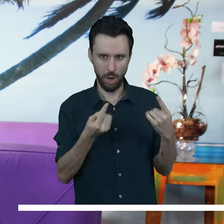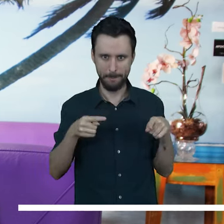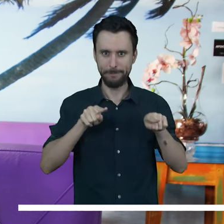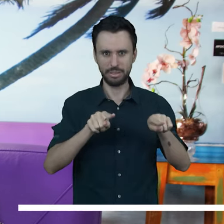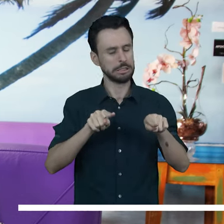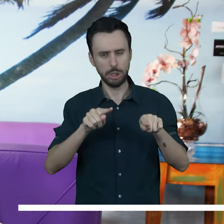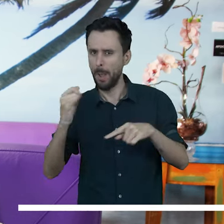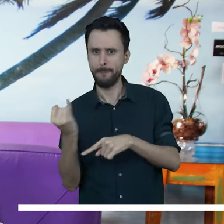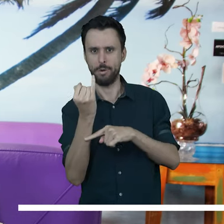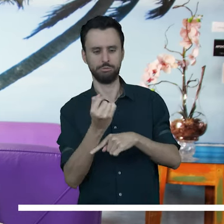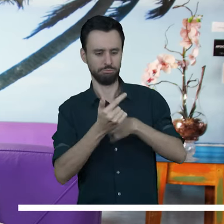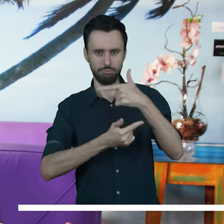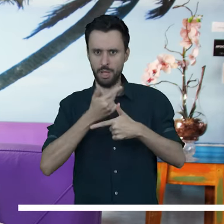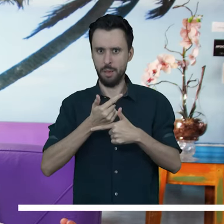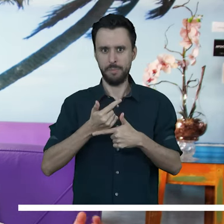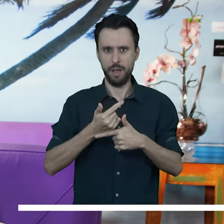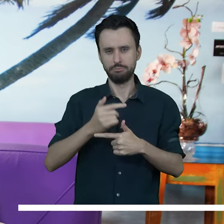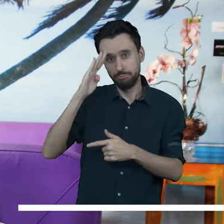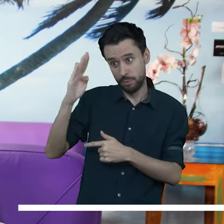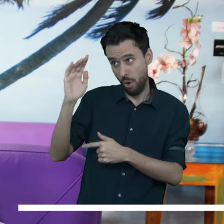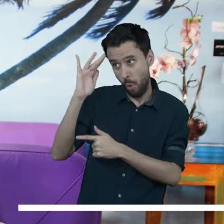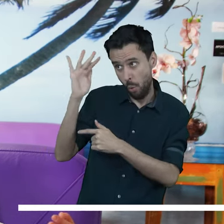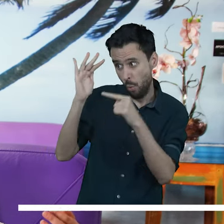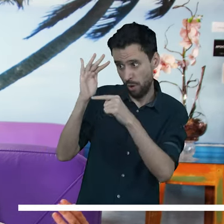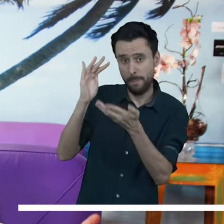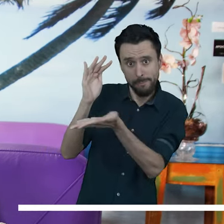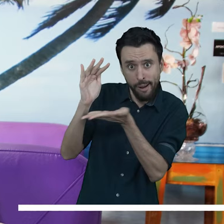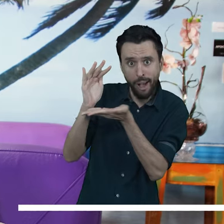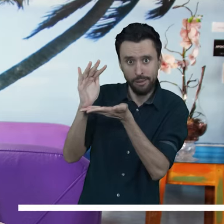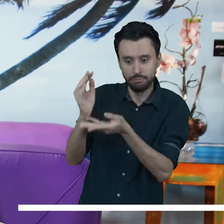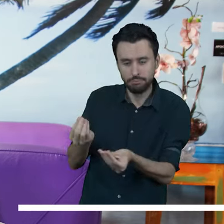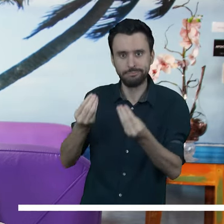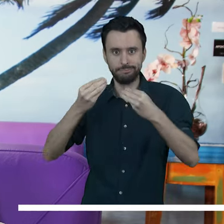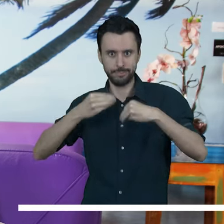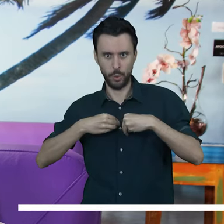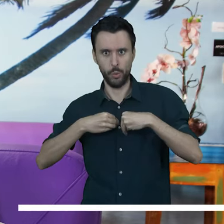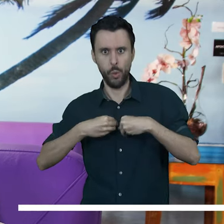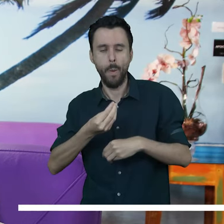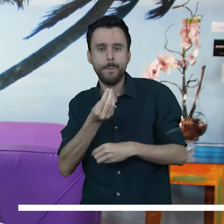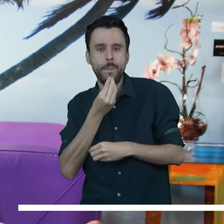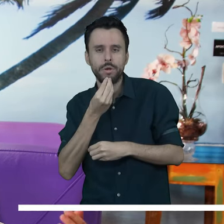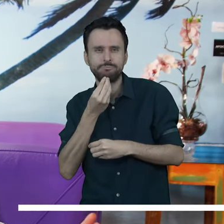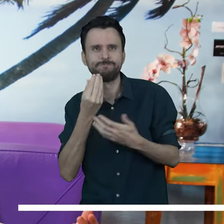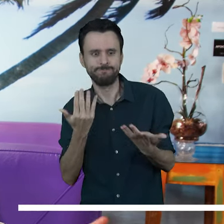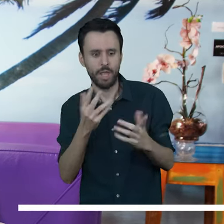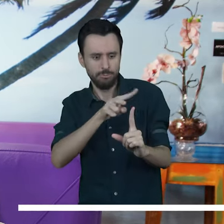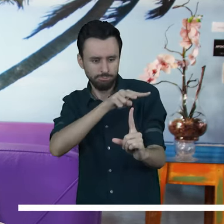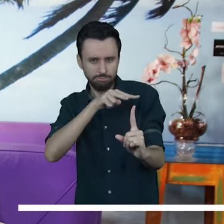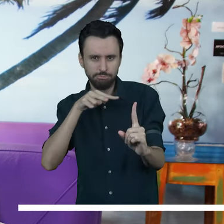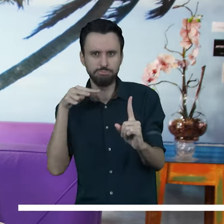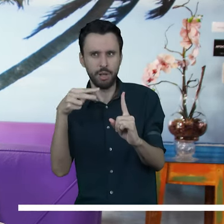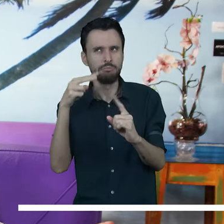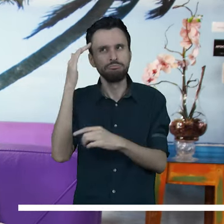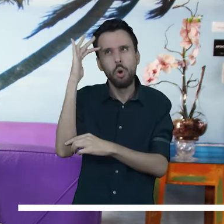meu primeiro passo, principalmente a parte teórica do curso. Isso me agregou muito e me fez ver